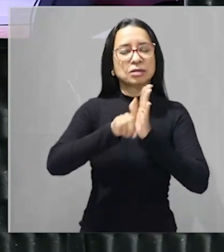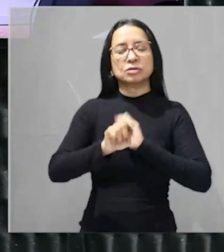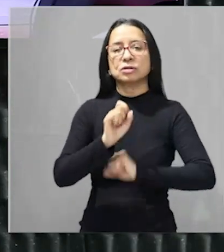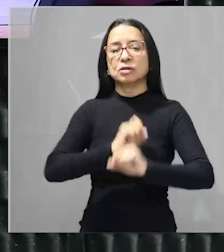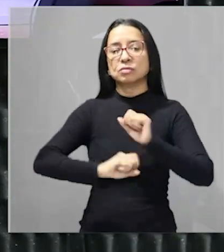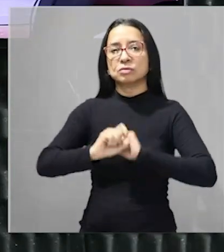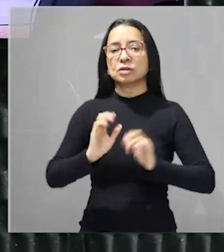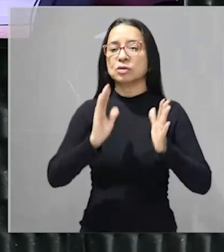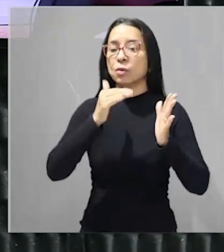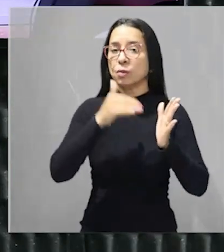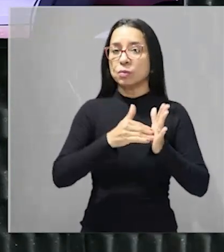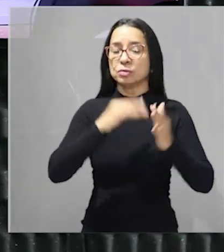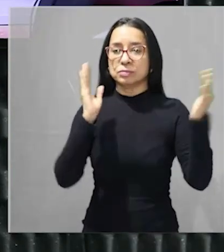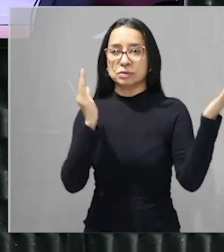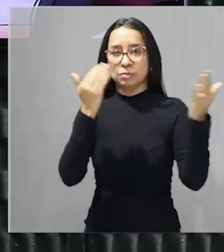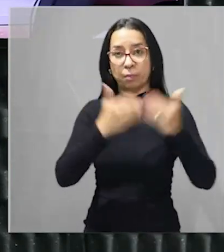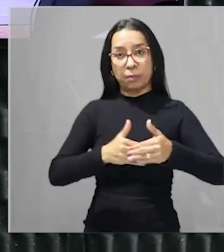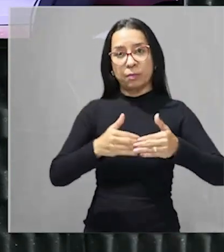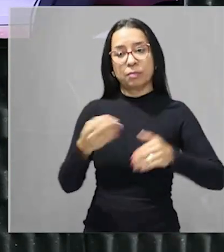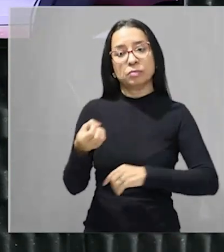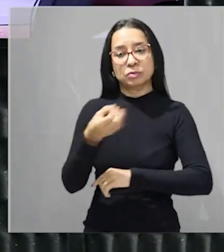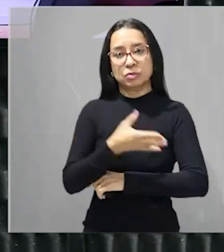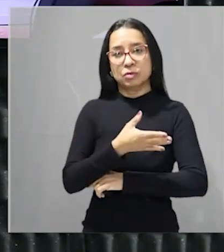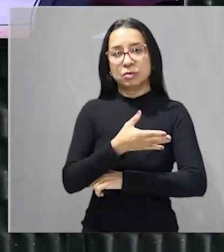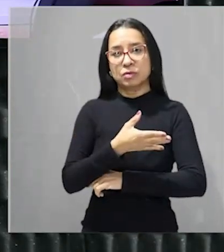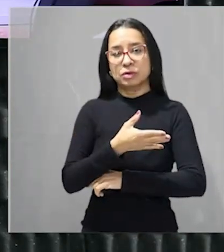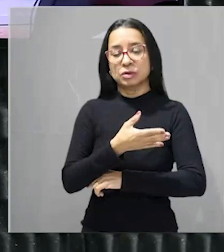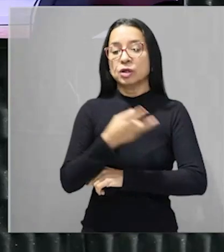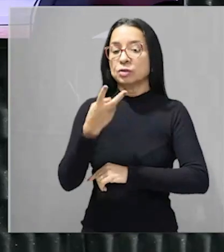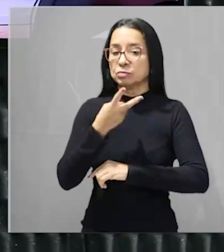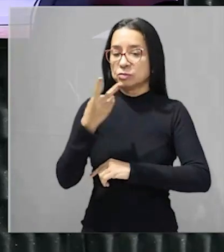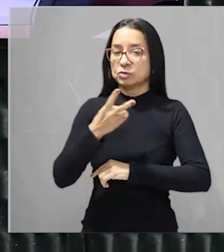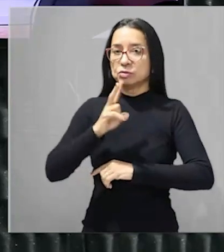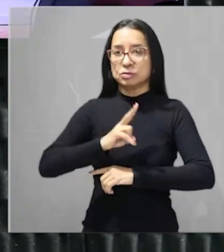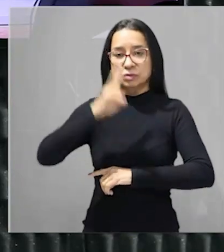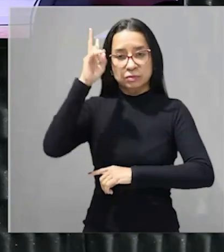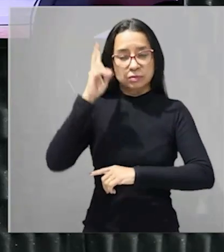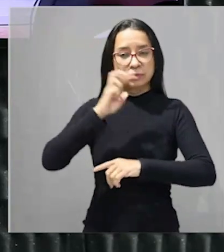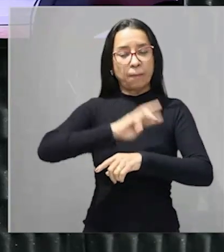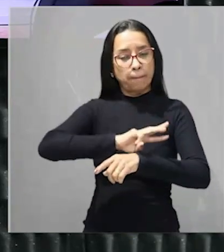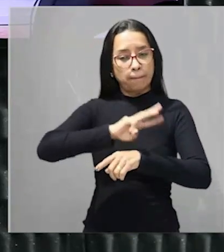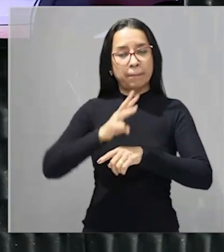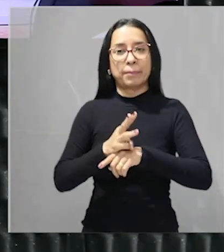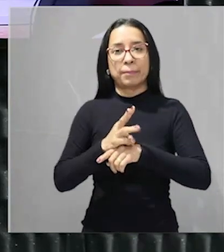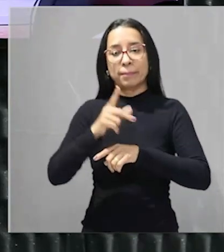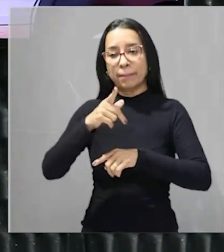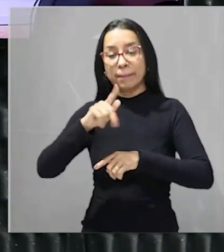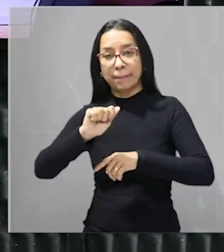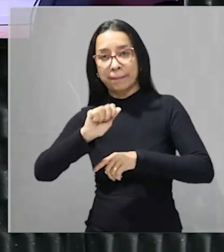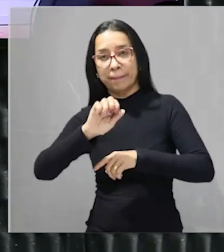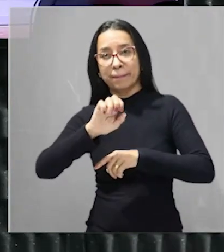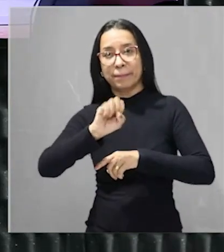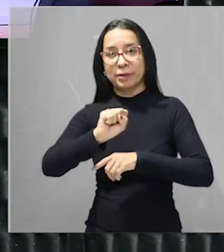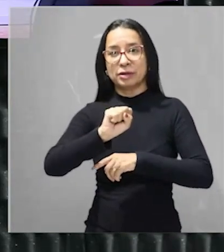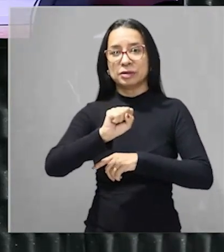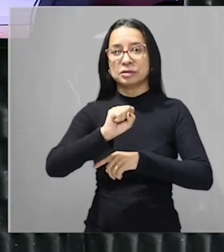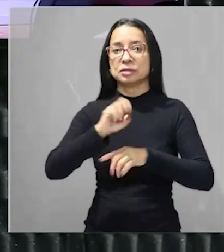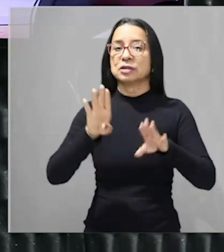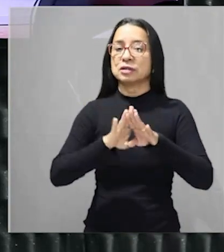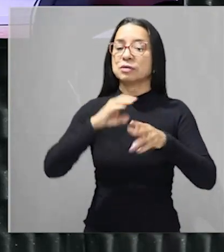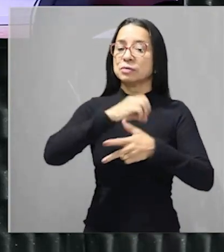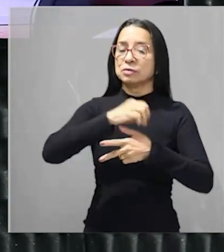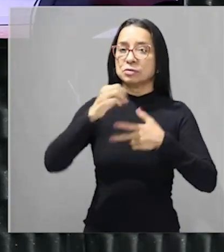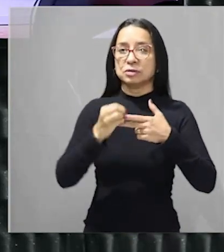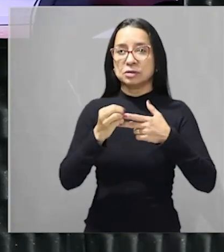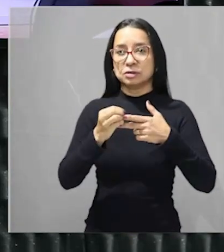últimas provas das provas mais atuais destes dois certanos do PAIS e do ENEM e claro tirando muita dúvida